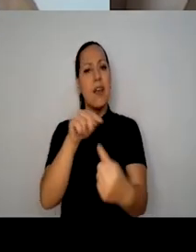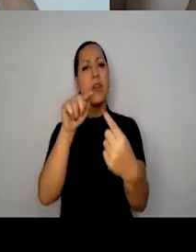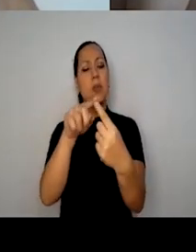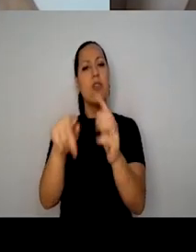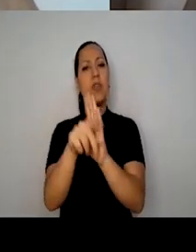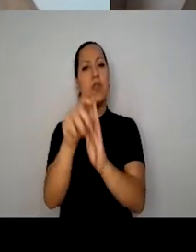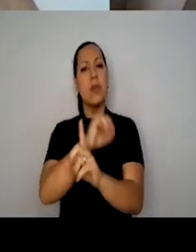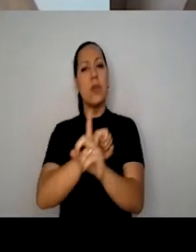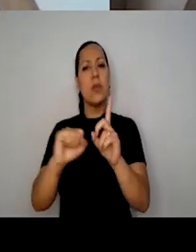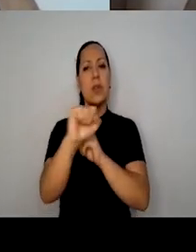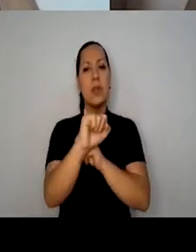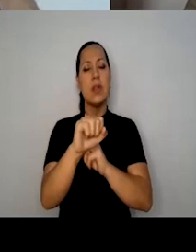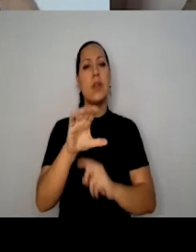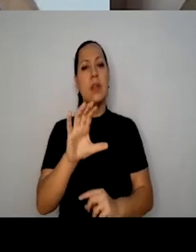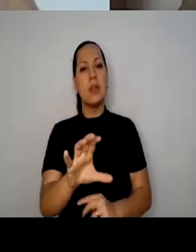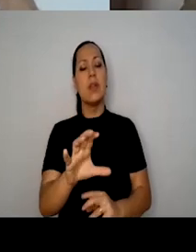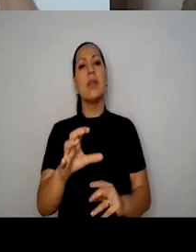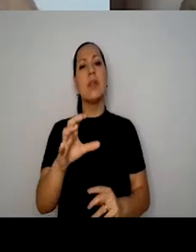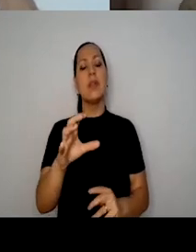desta figura